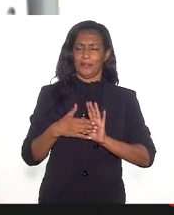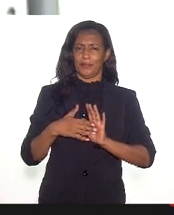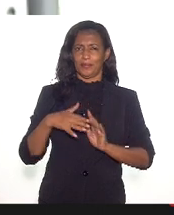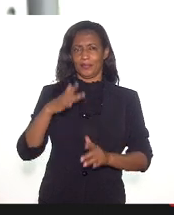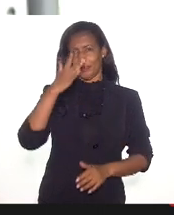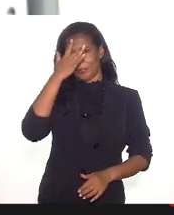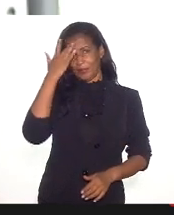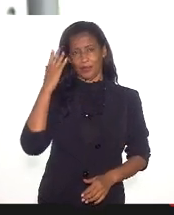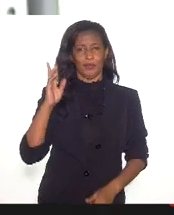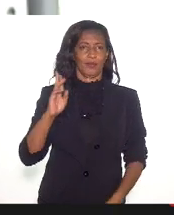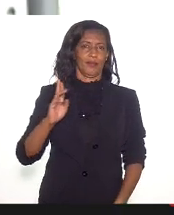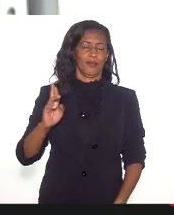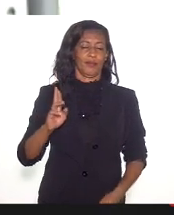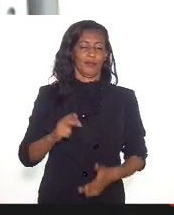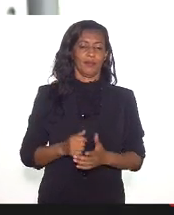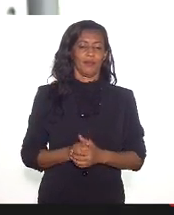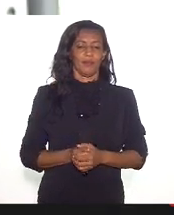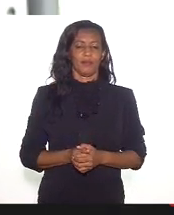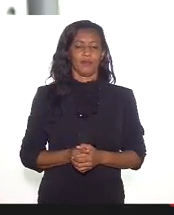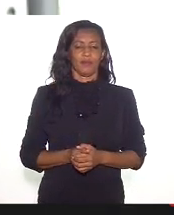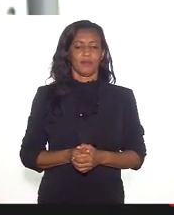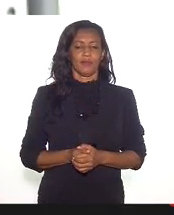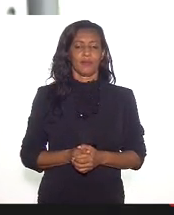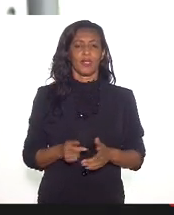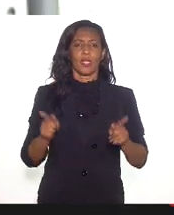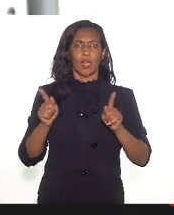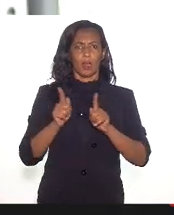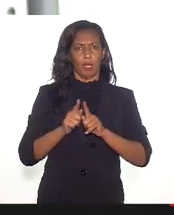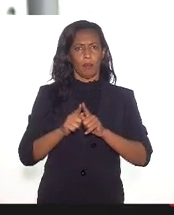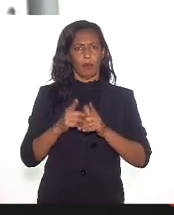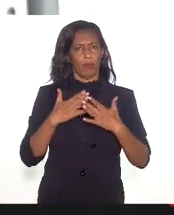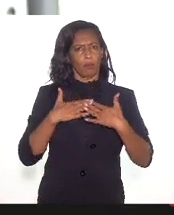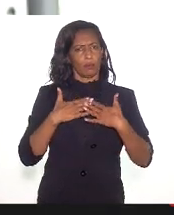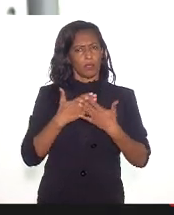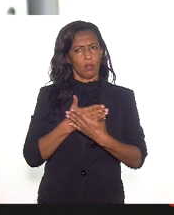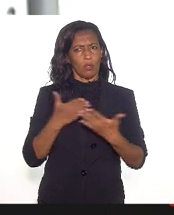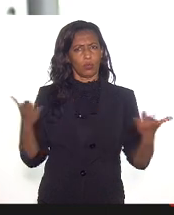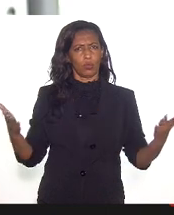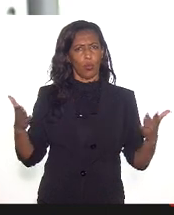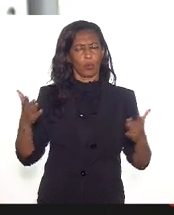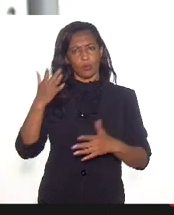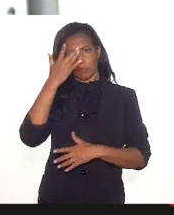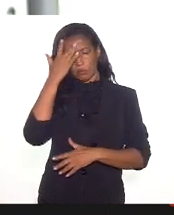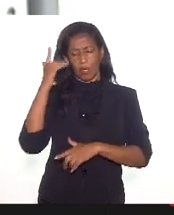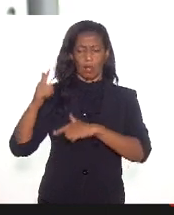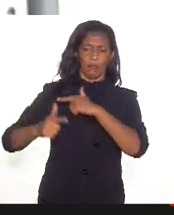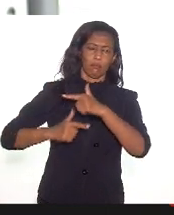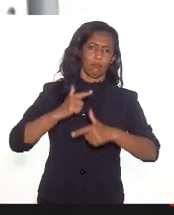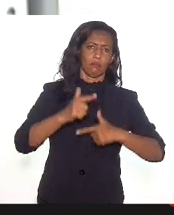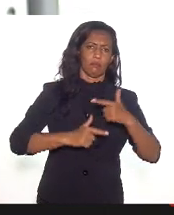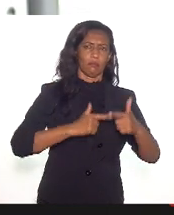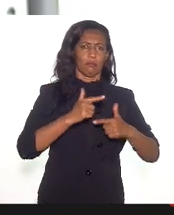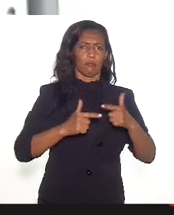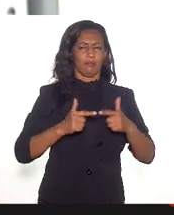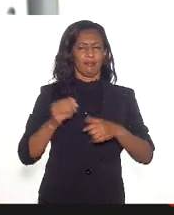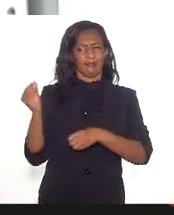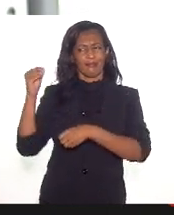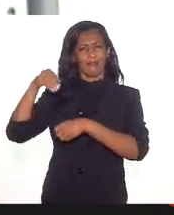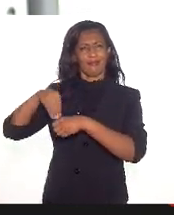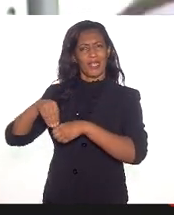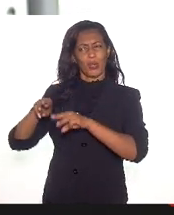Também nesse momento quero saudar a todos os trabalhadores e trabalhadoras dos museus